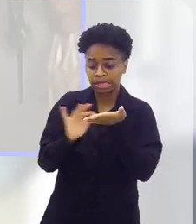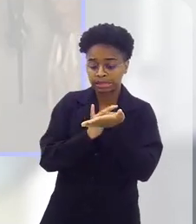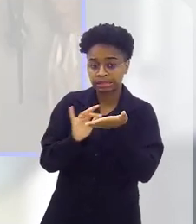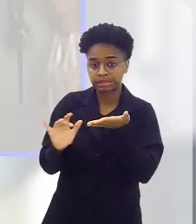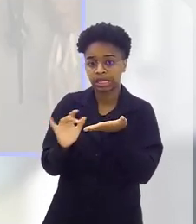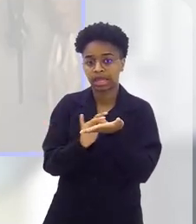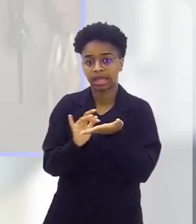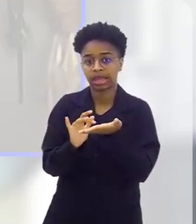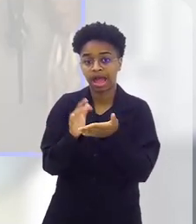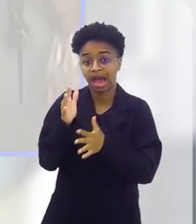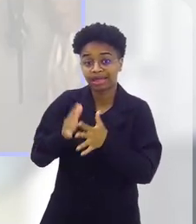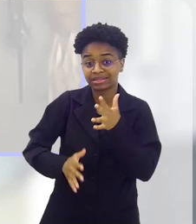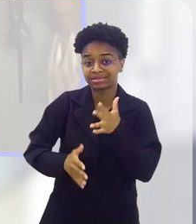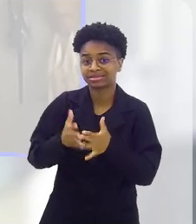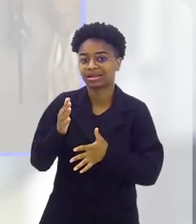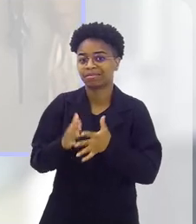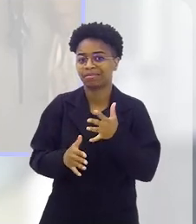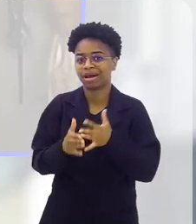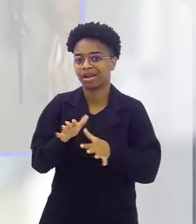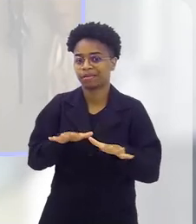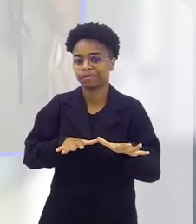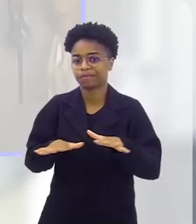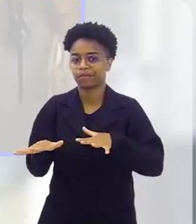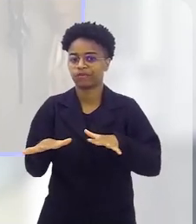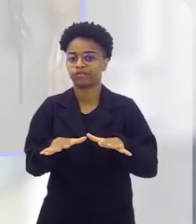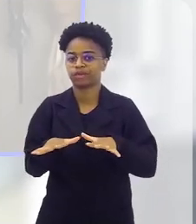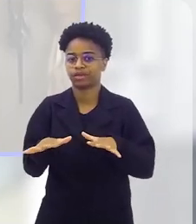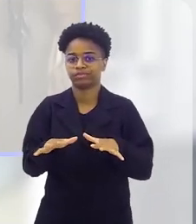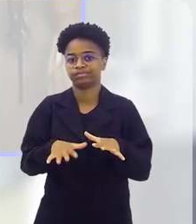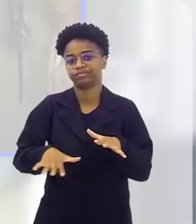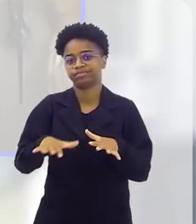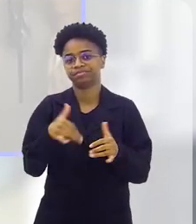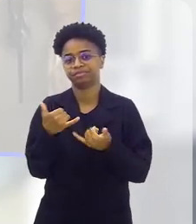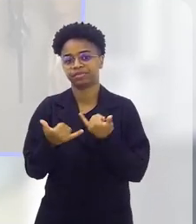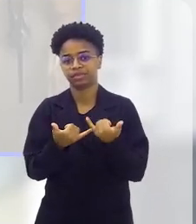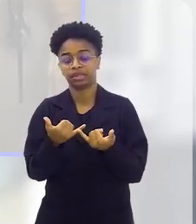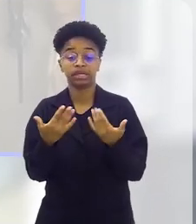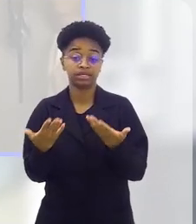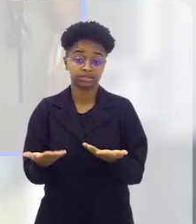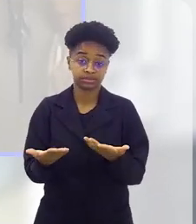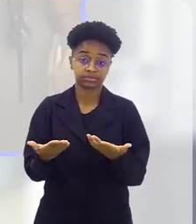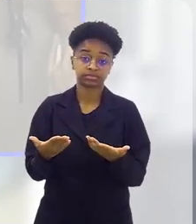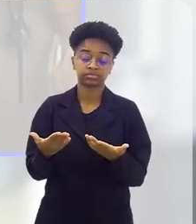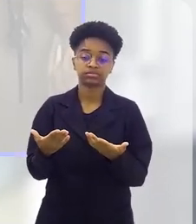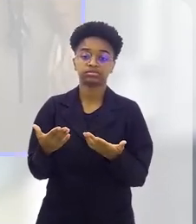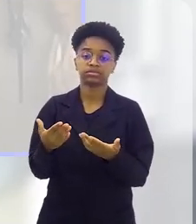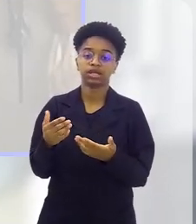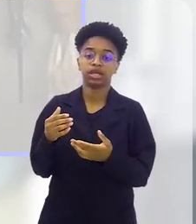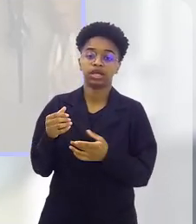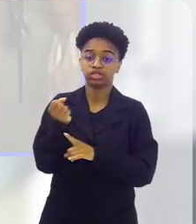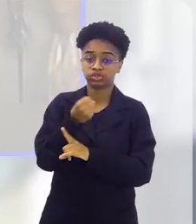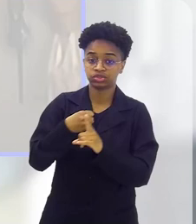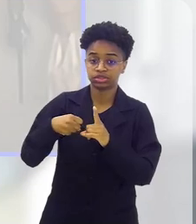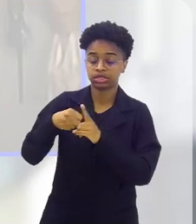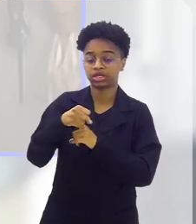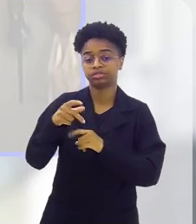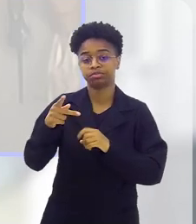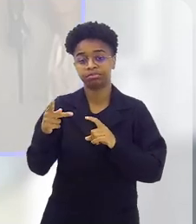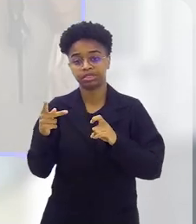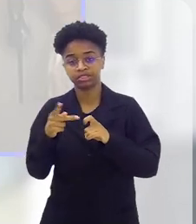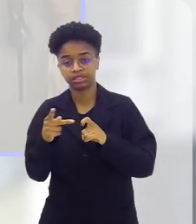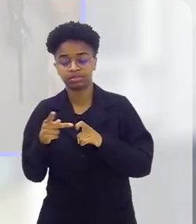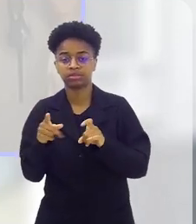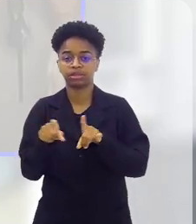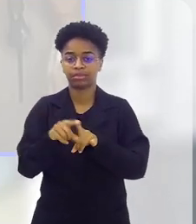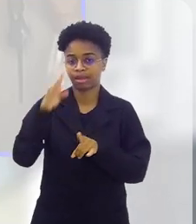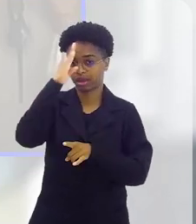tela vem, né? E atrapalha esse movimento do brincar? Então, a Sociedade de Pediatria, a